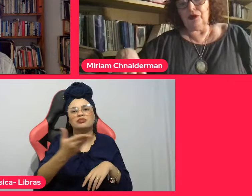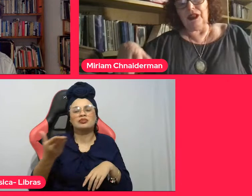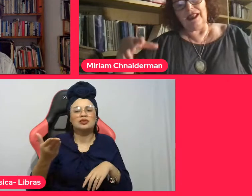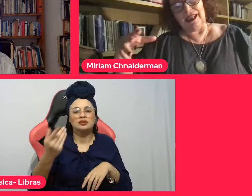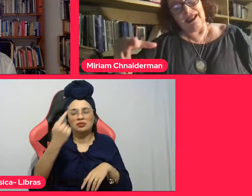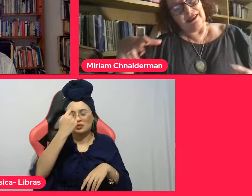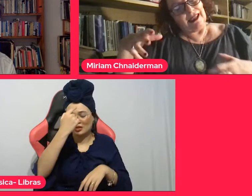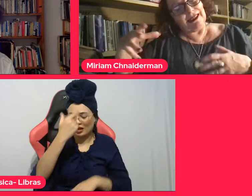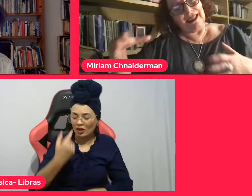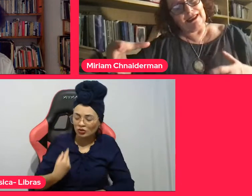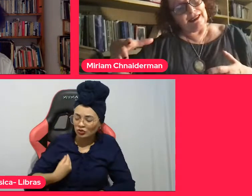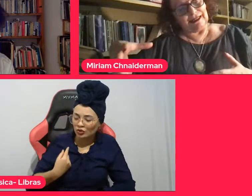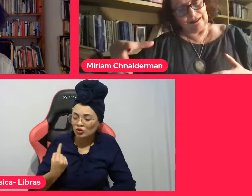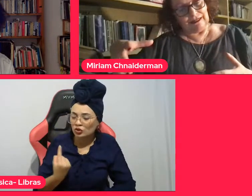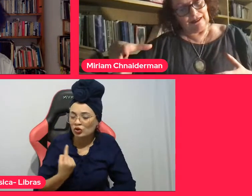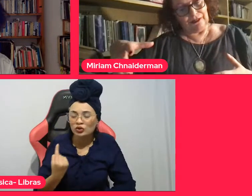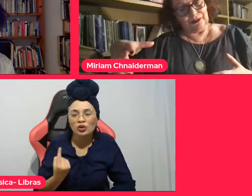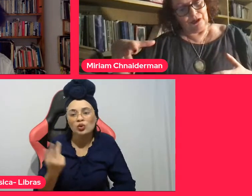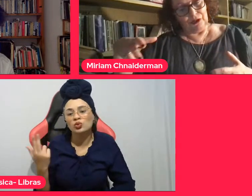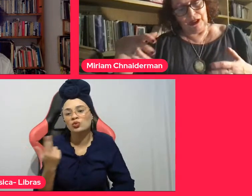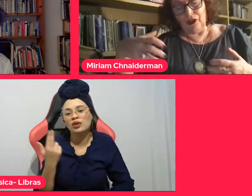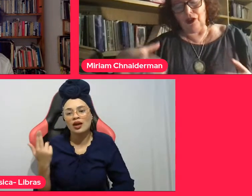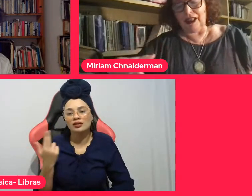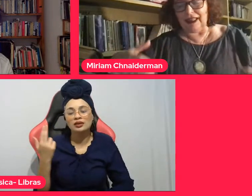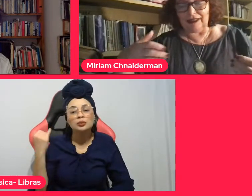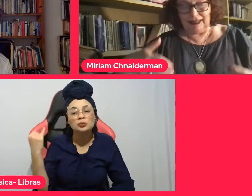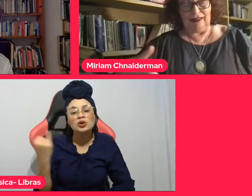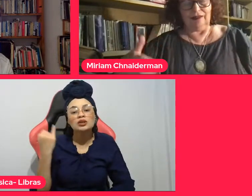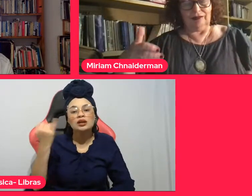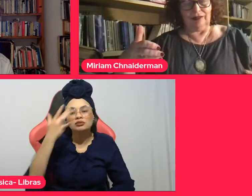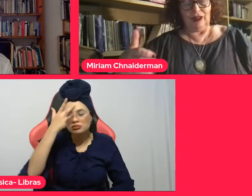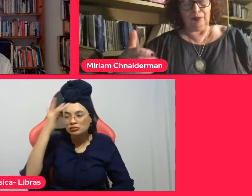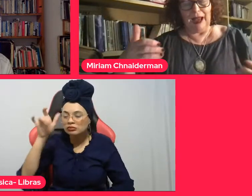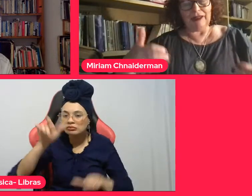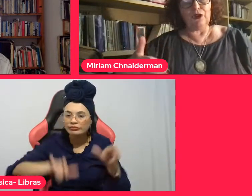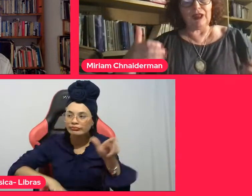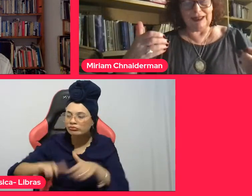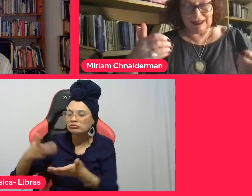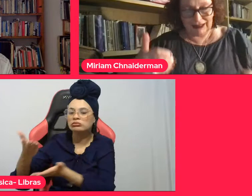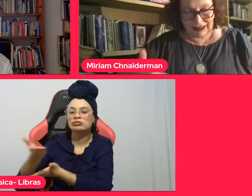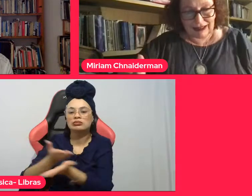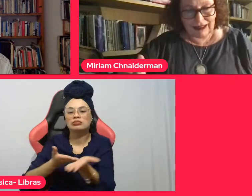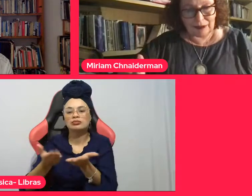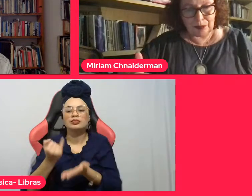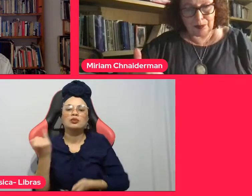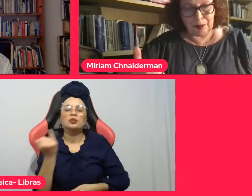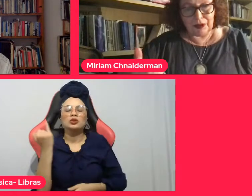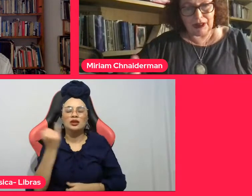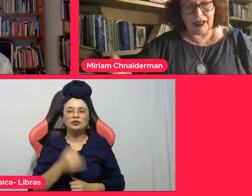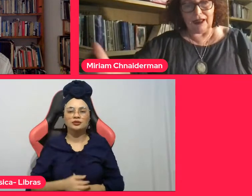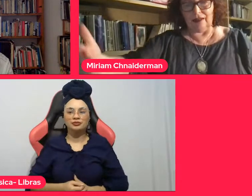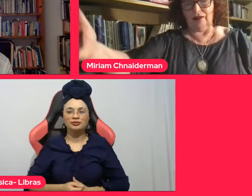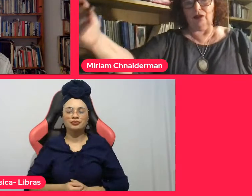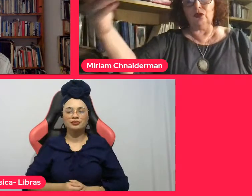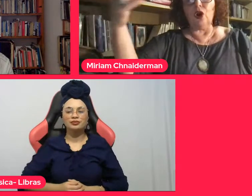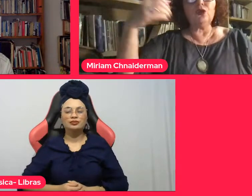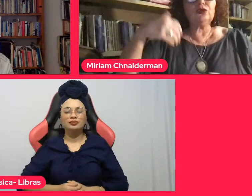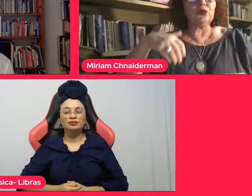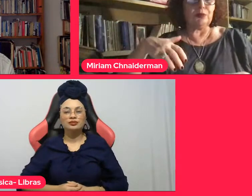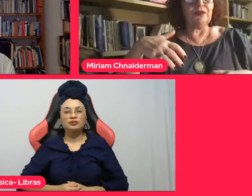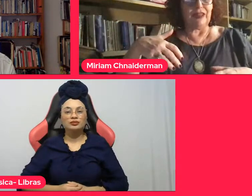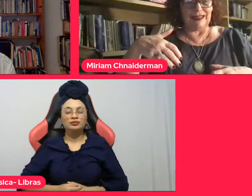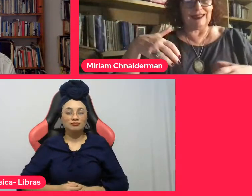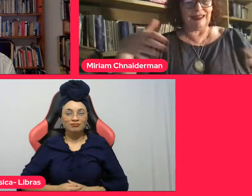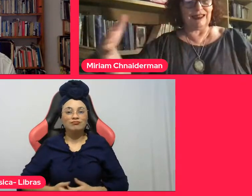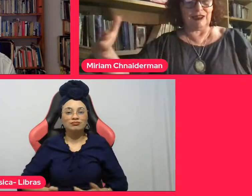Somos... A gente, no decorrer... Assim, eu passo a existir porque um